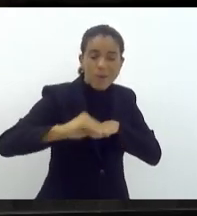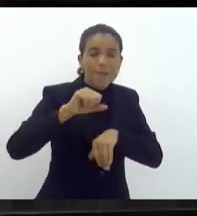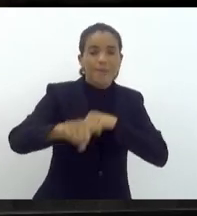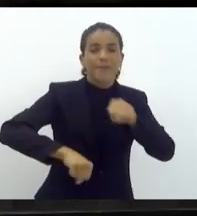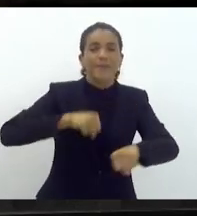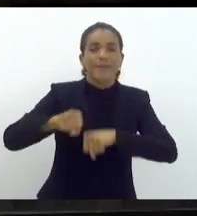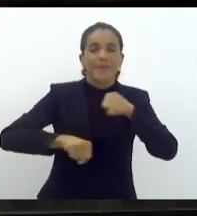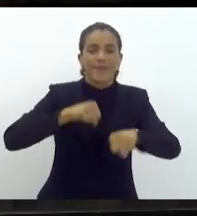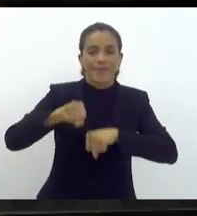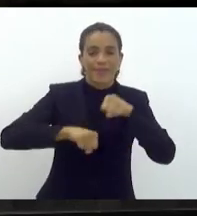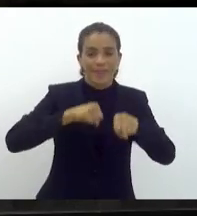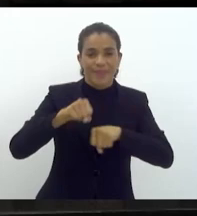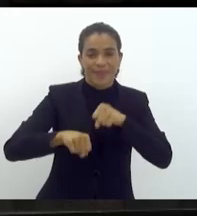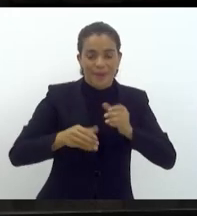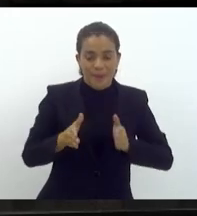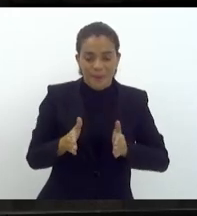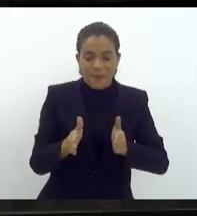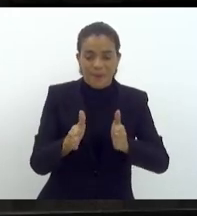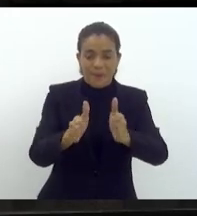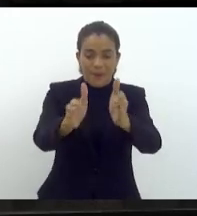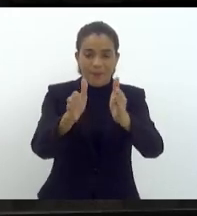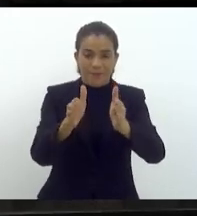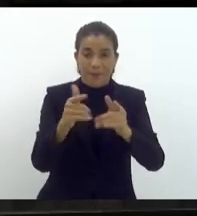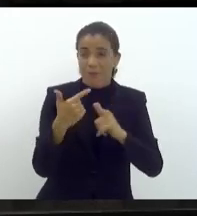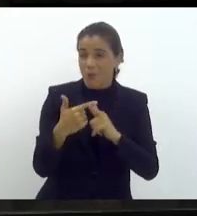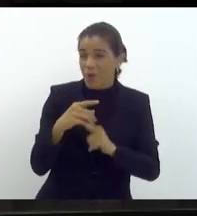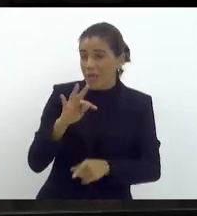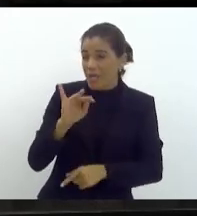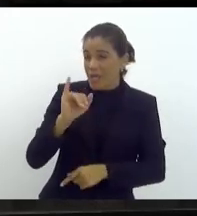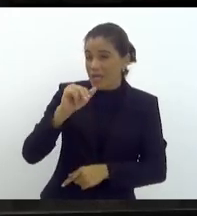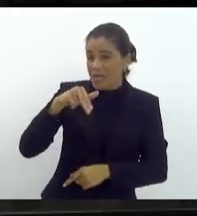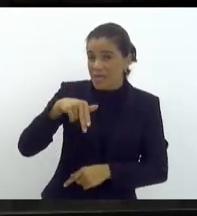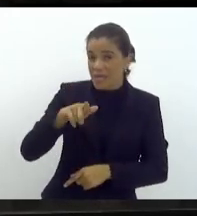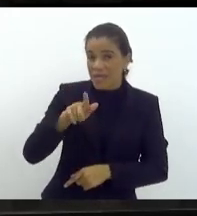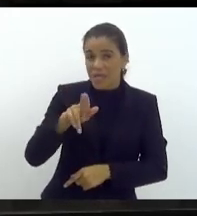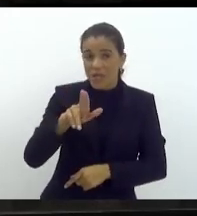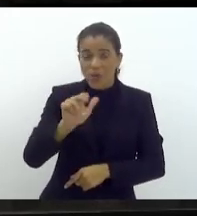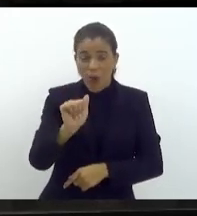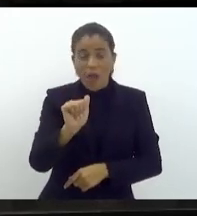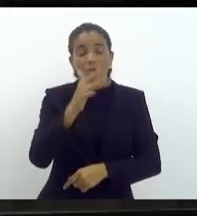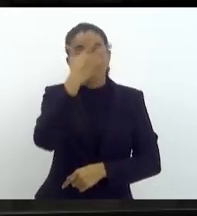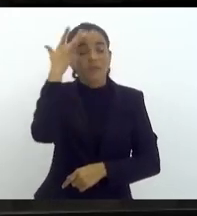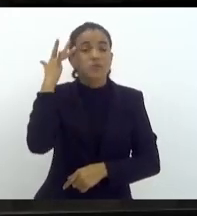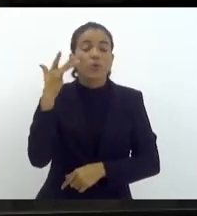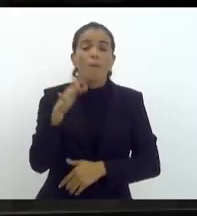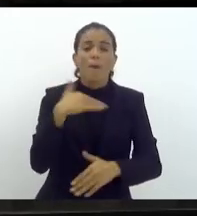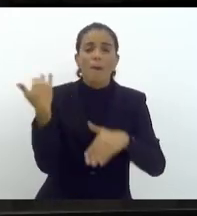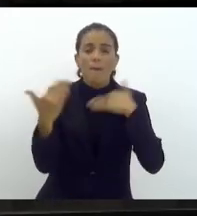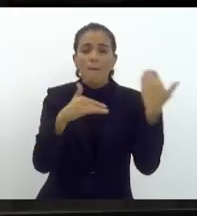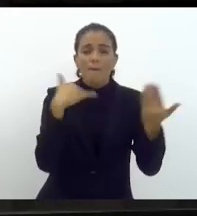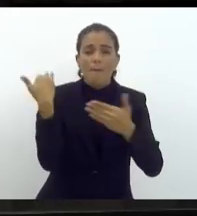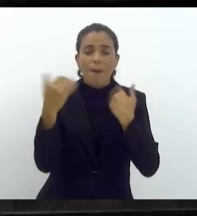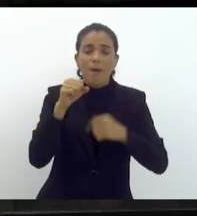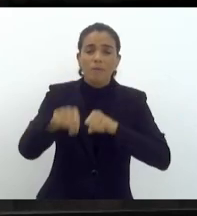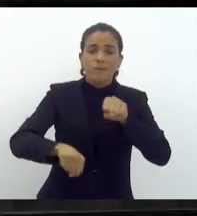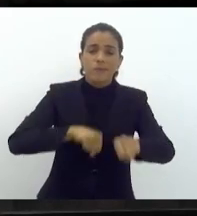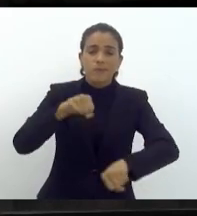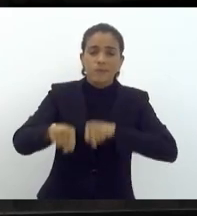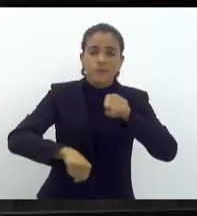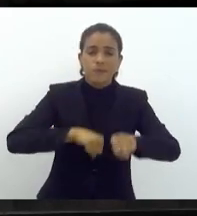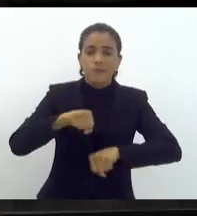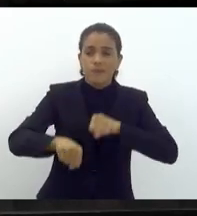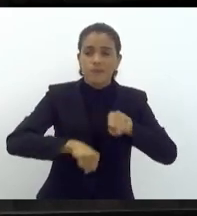Tinguar, Estado Federal, muitas pessoas perderam a vida praticando ciclismo naquela Estado Federal ali. Sei que muitos